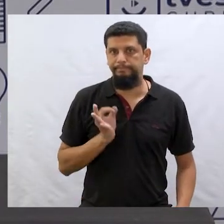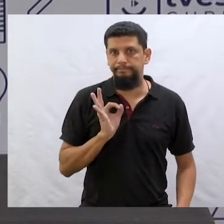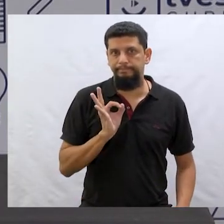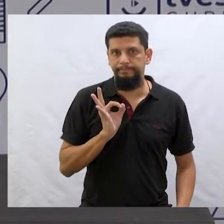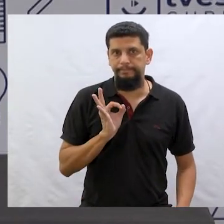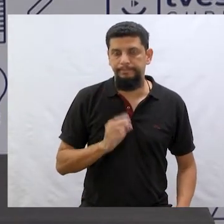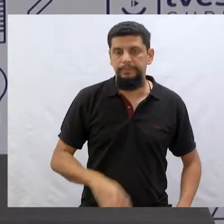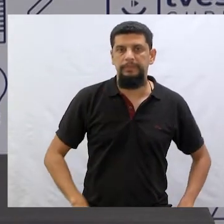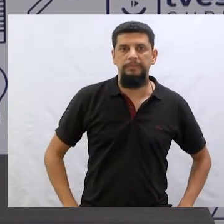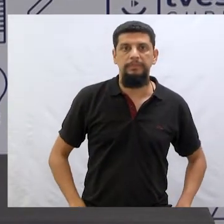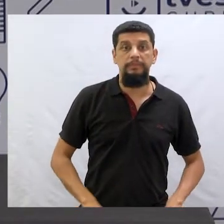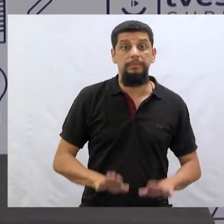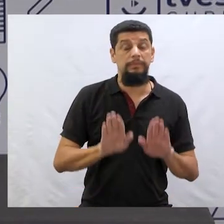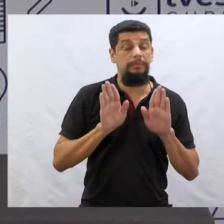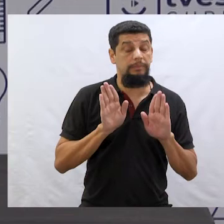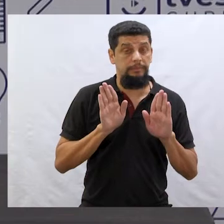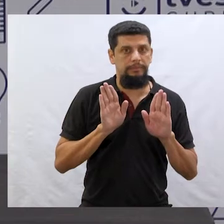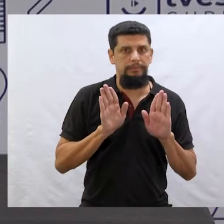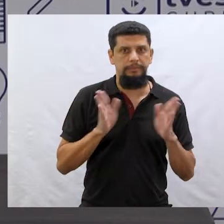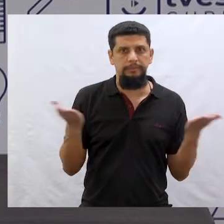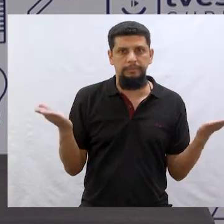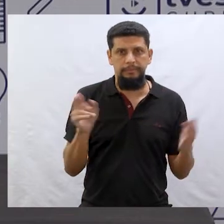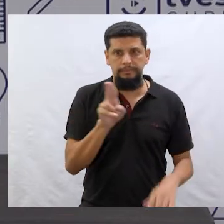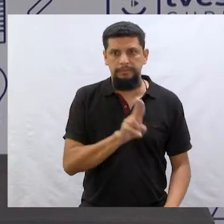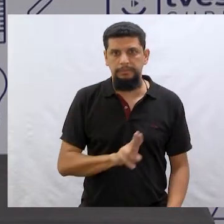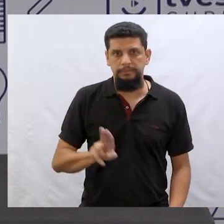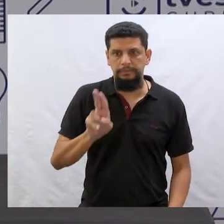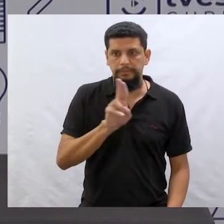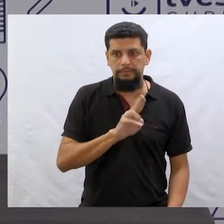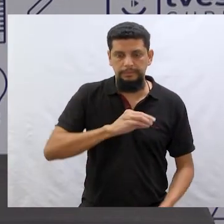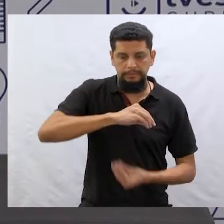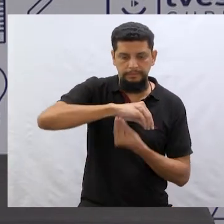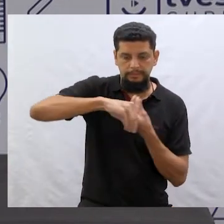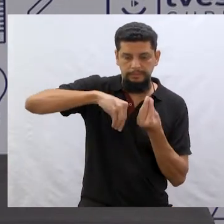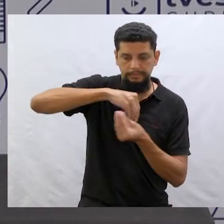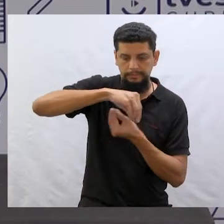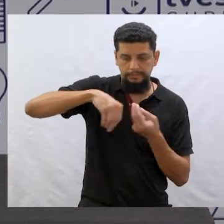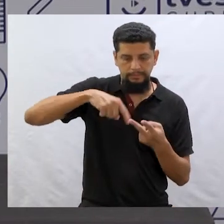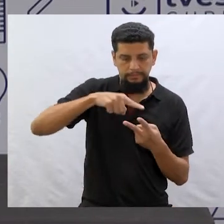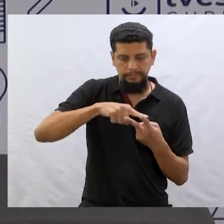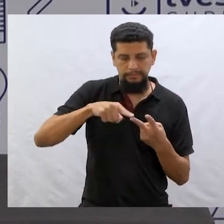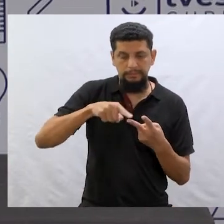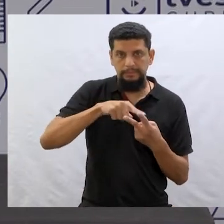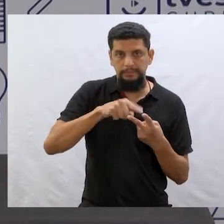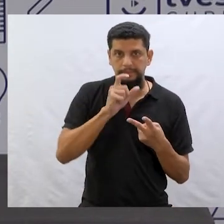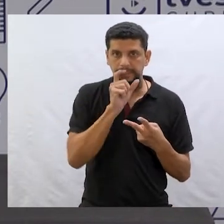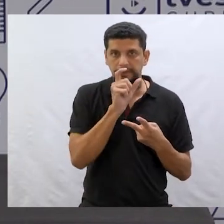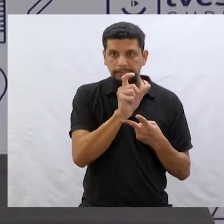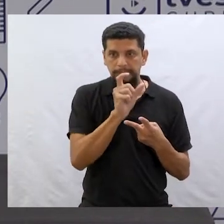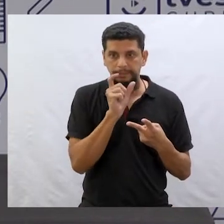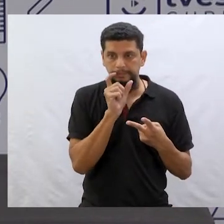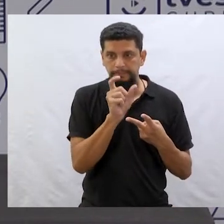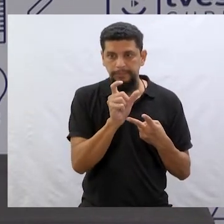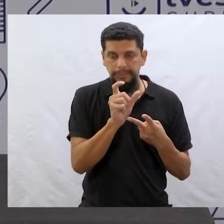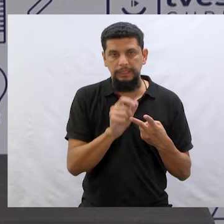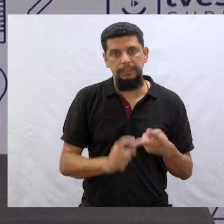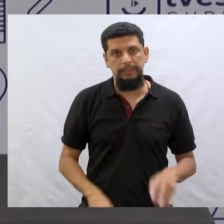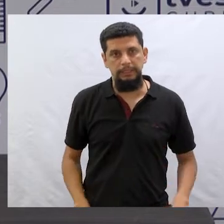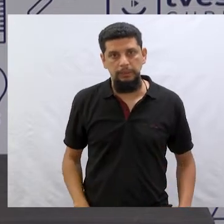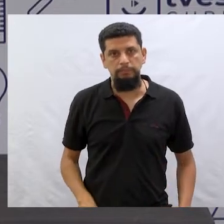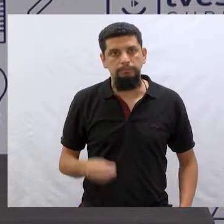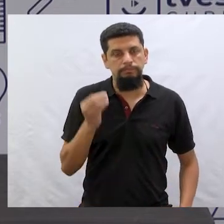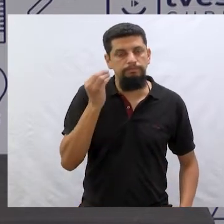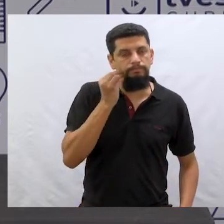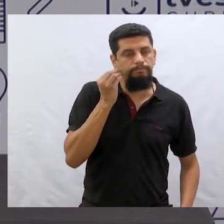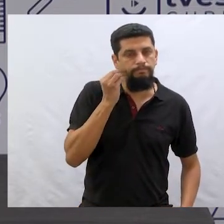-las para o filho. Mas ele até usou a mistura desses dois sentidos, não é? Ele falou que ele